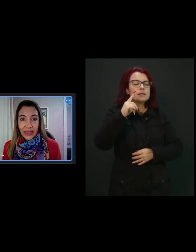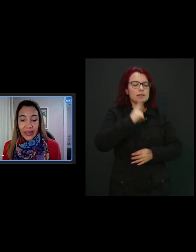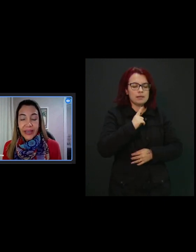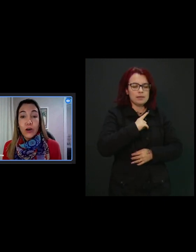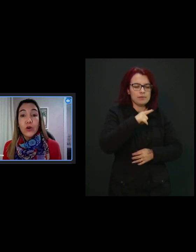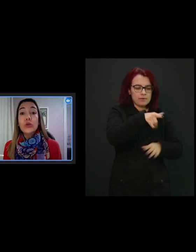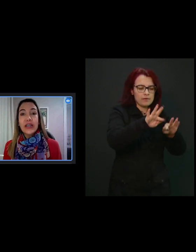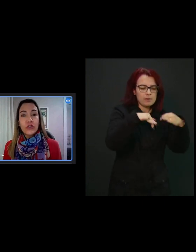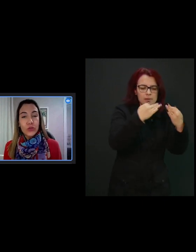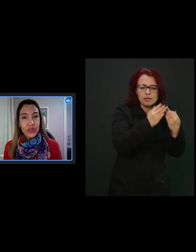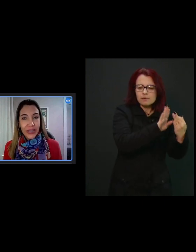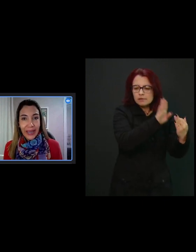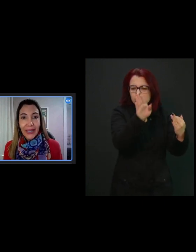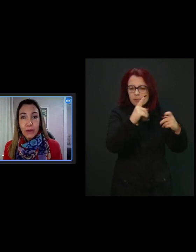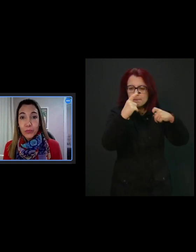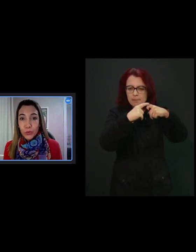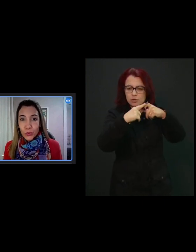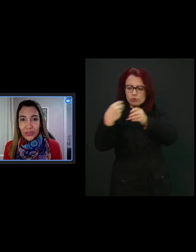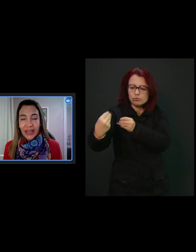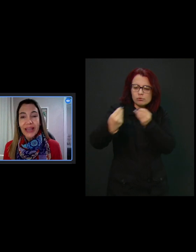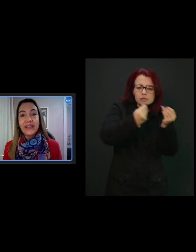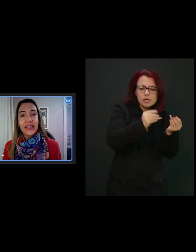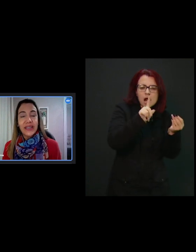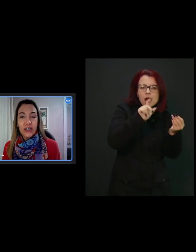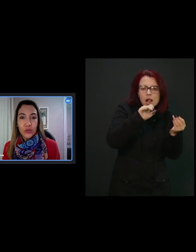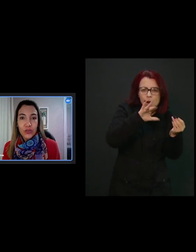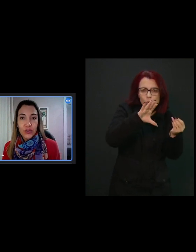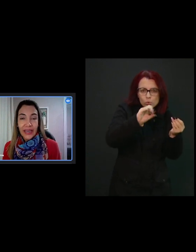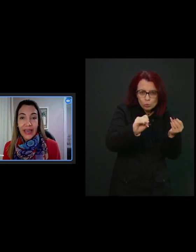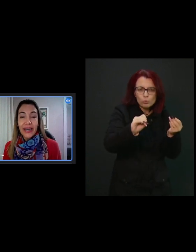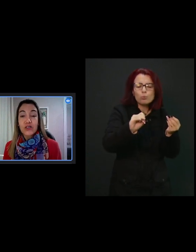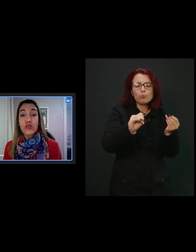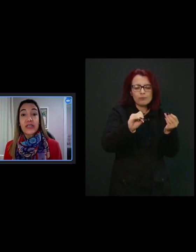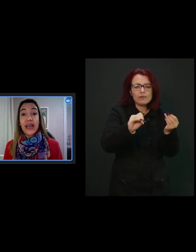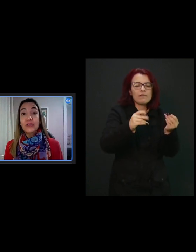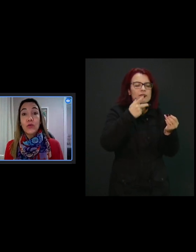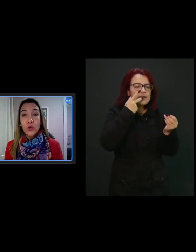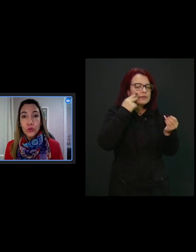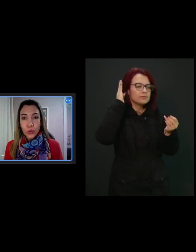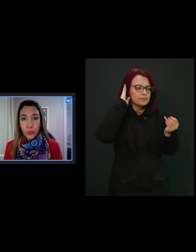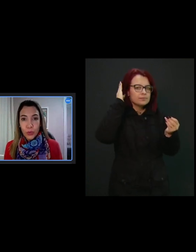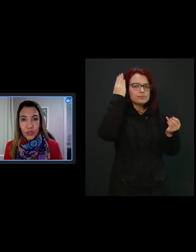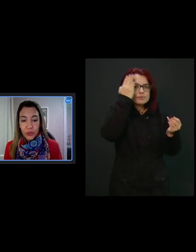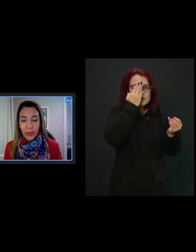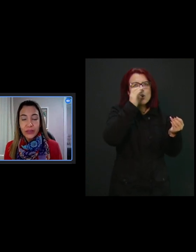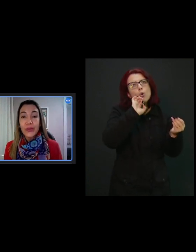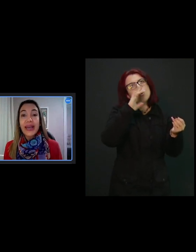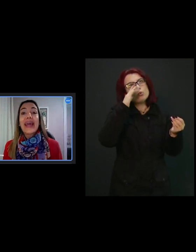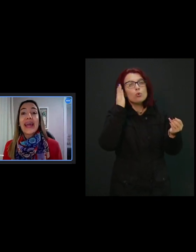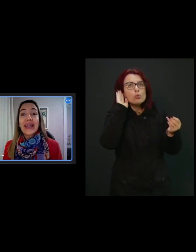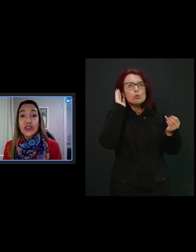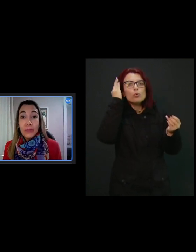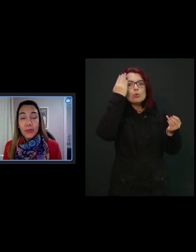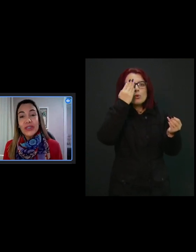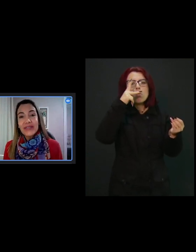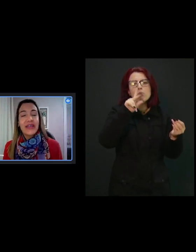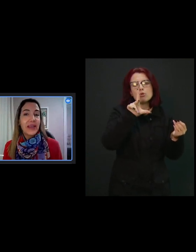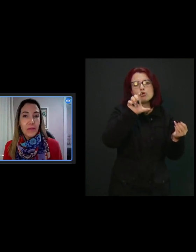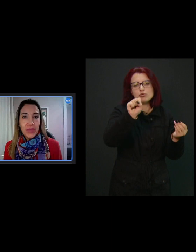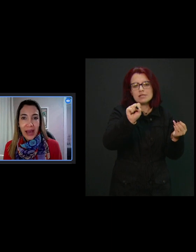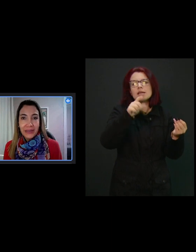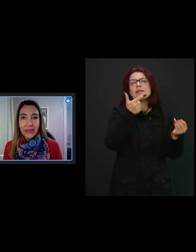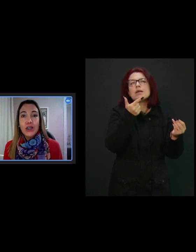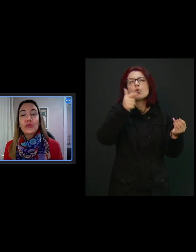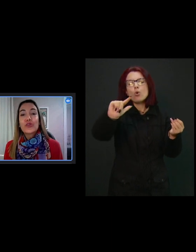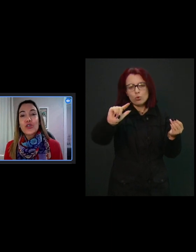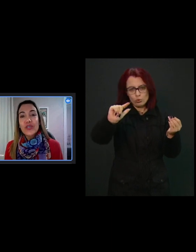surdocegueira ou da surdocegueira plus, né? Que seria a surdocegueira associada a outro comprometimento, ela já pode ser